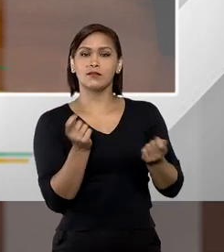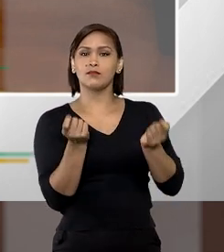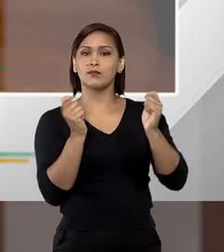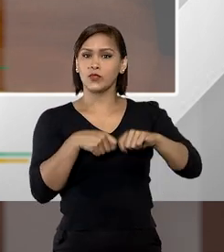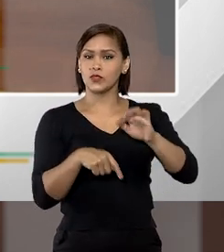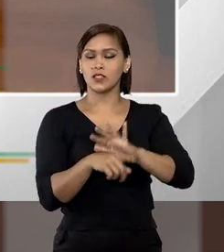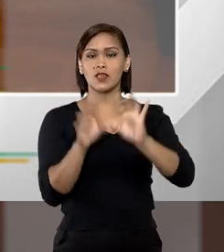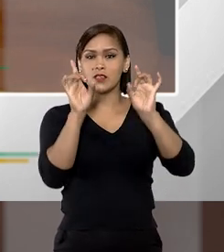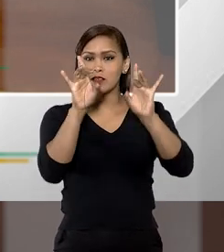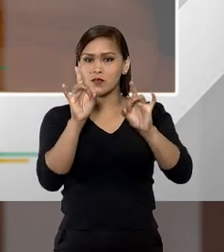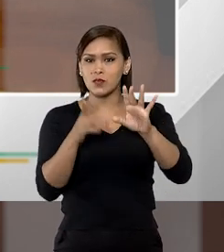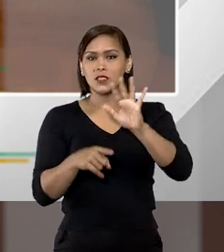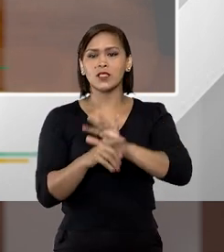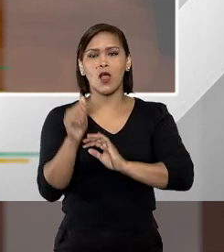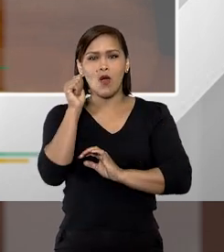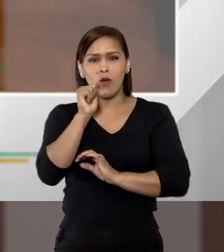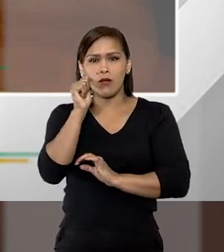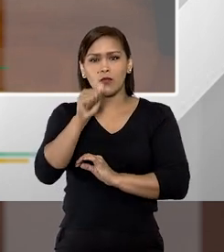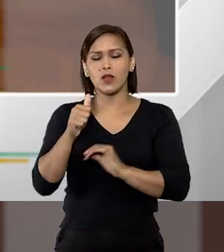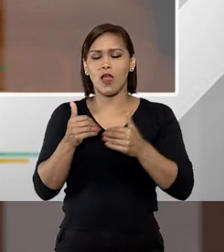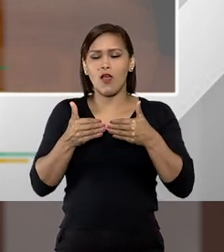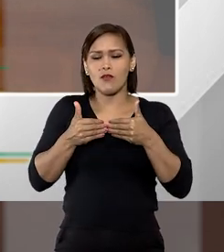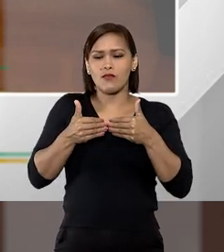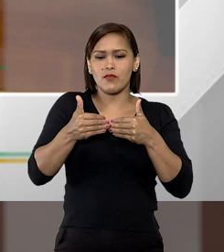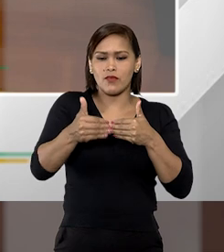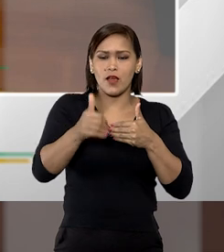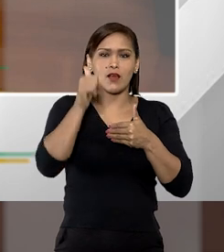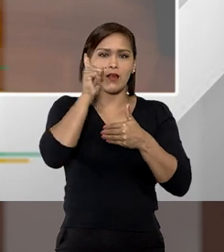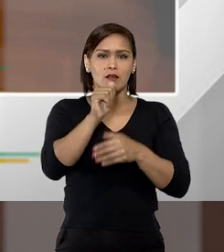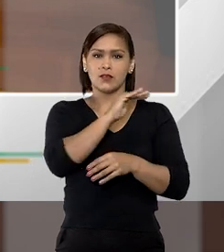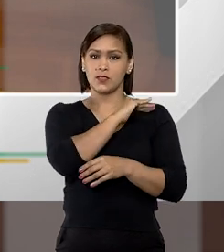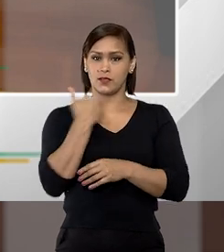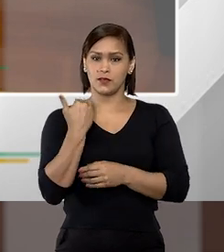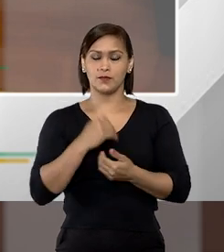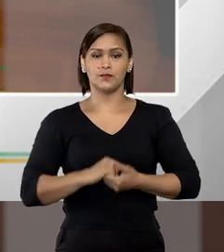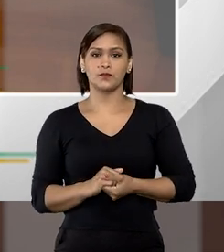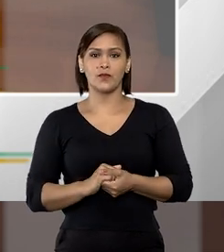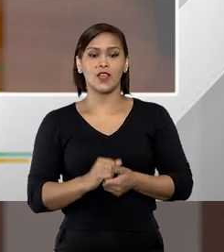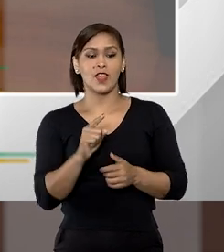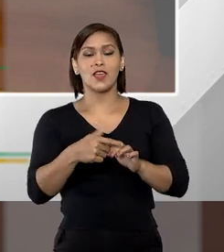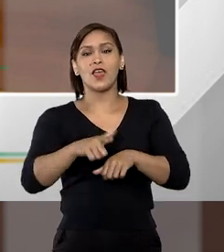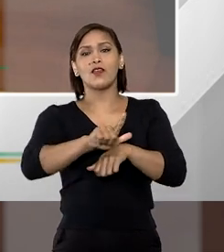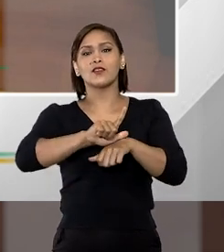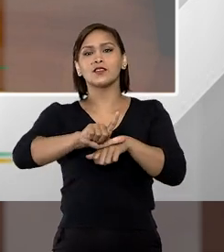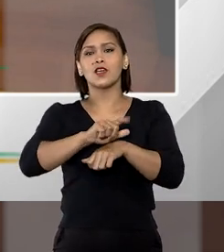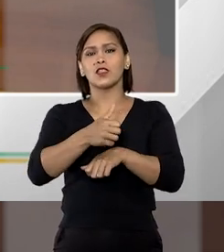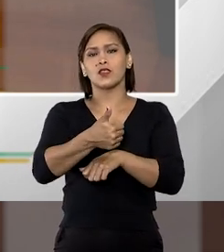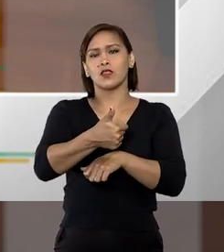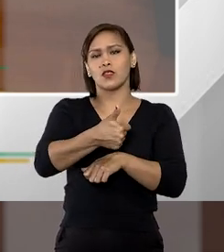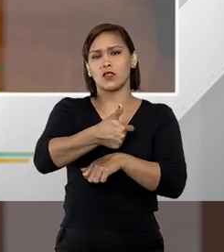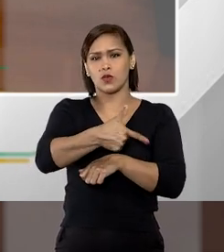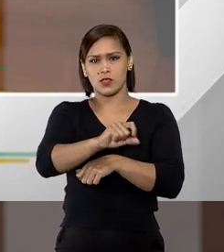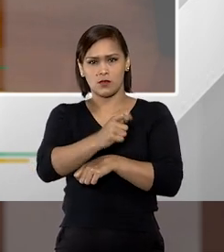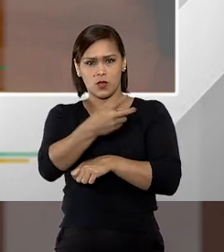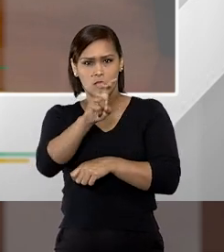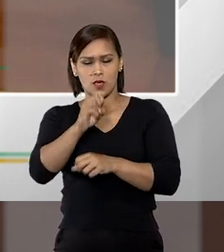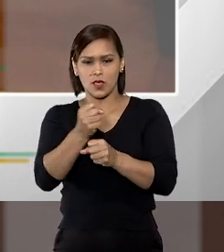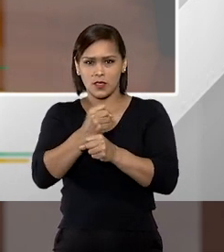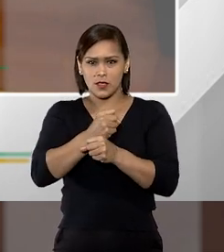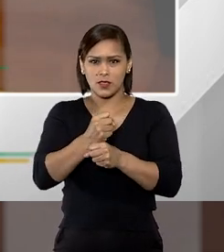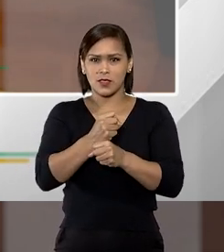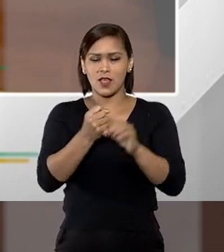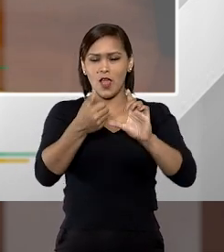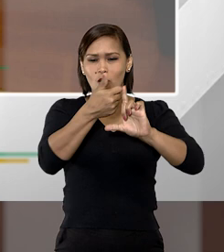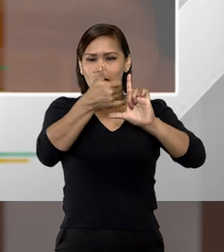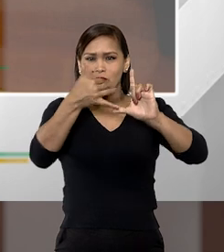especial de ser mulher que está levando as mulheres a serem mortas. Bom, e aí o nosso legislador, em 2015, estabeleceu como